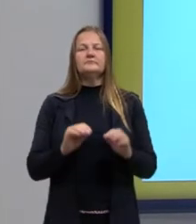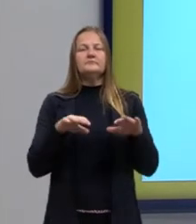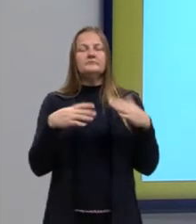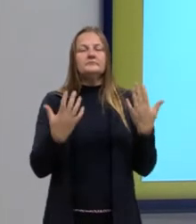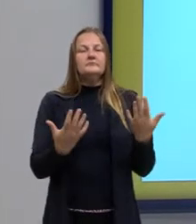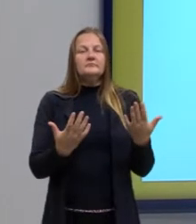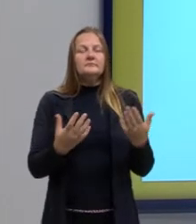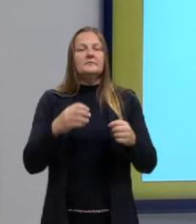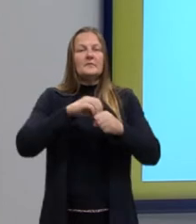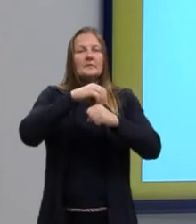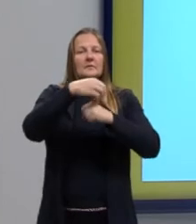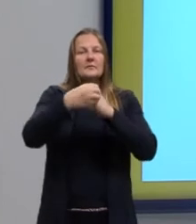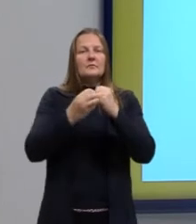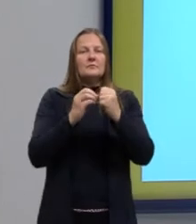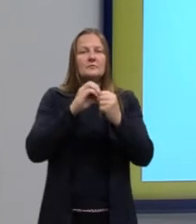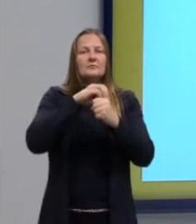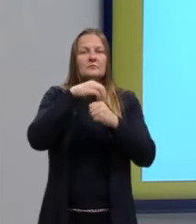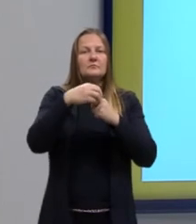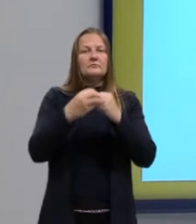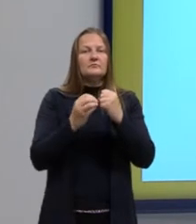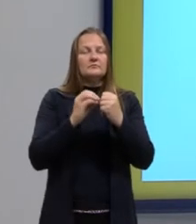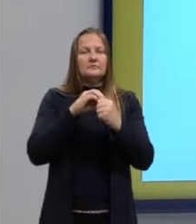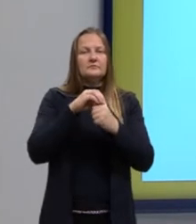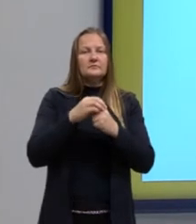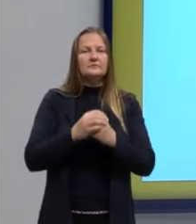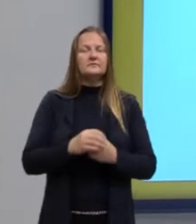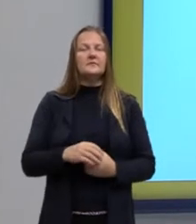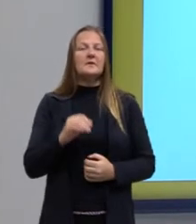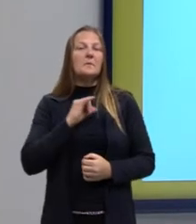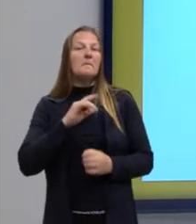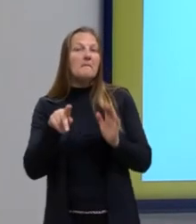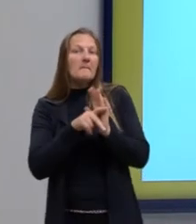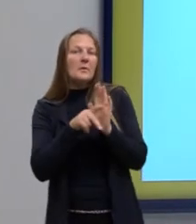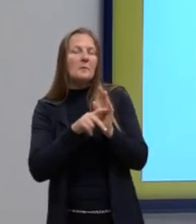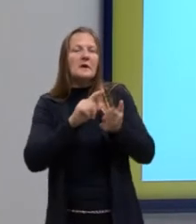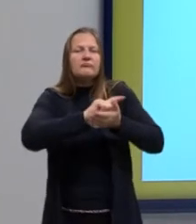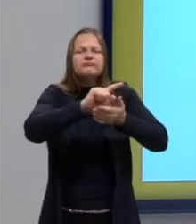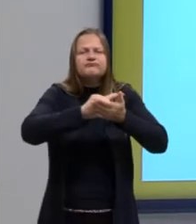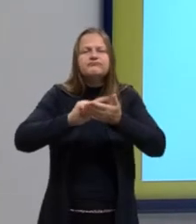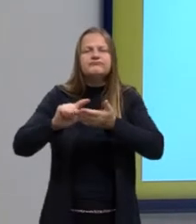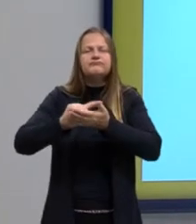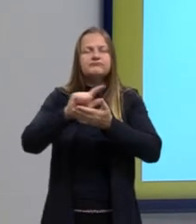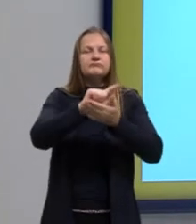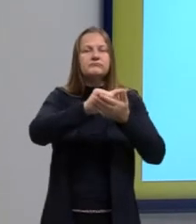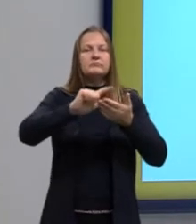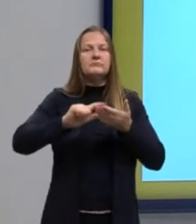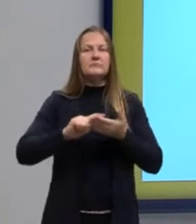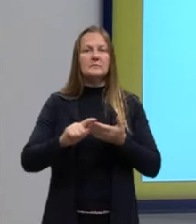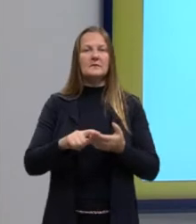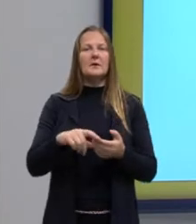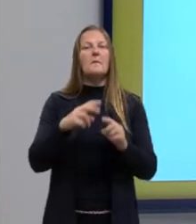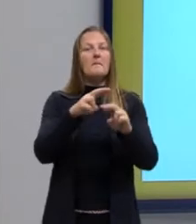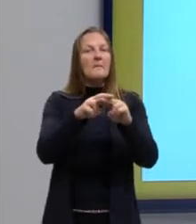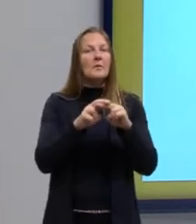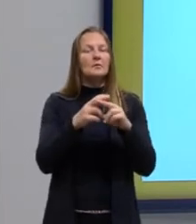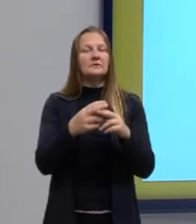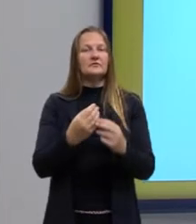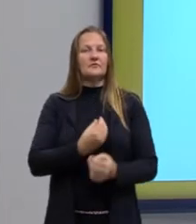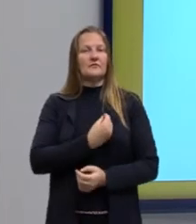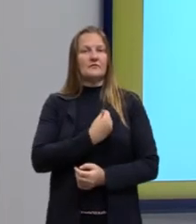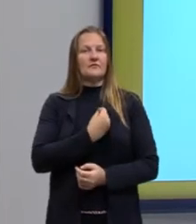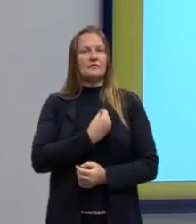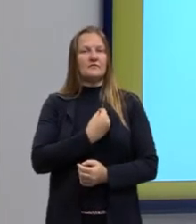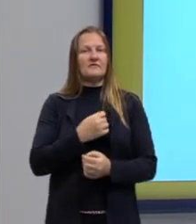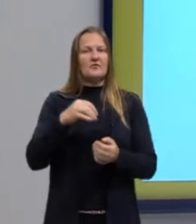uma molécula biosurfactante, ela vai utilizar, então, elementos vivos,